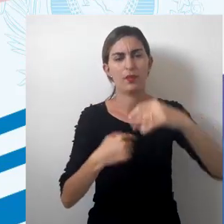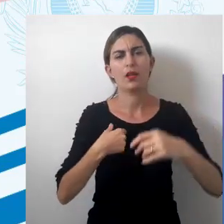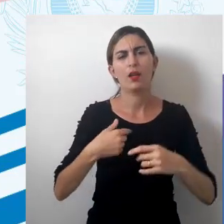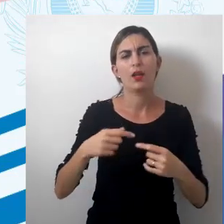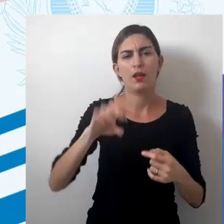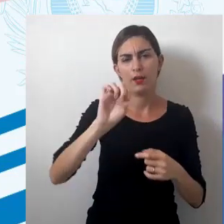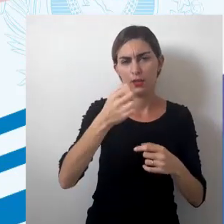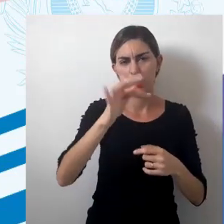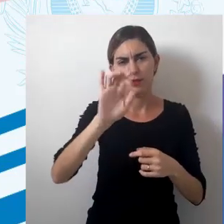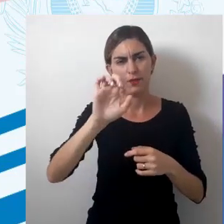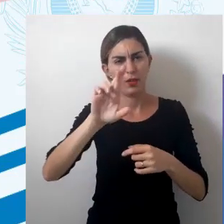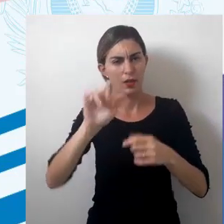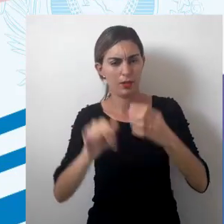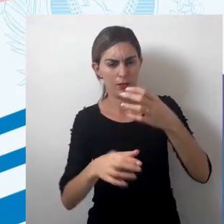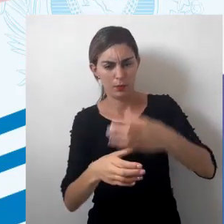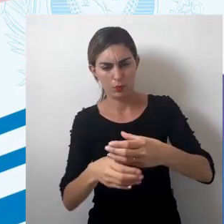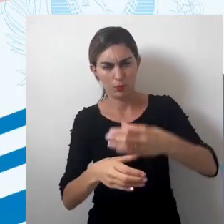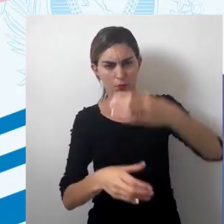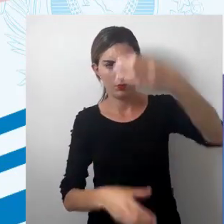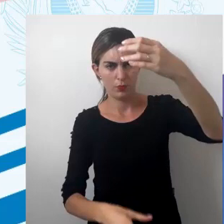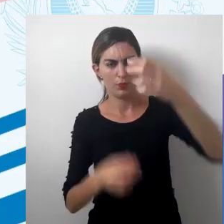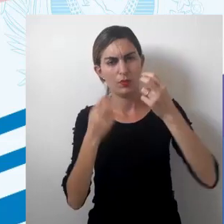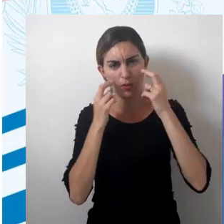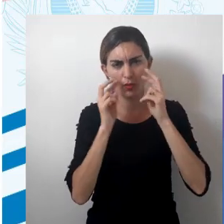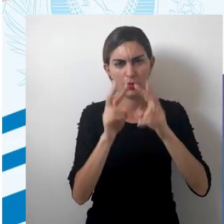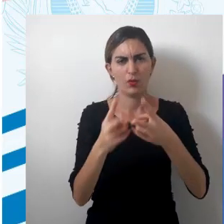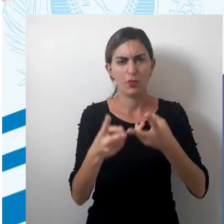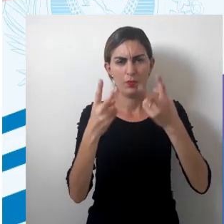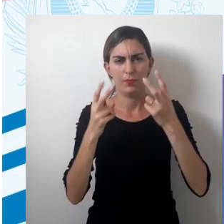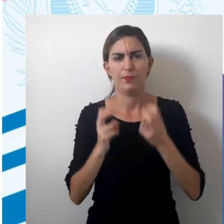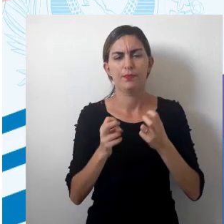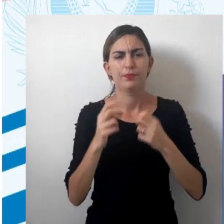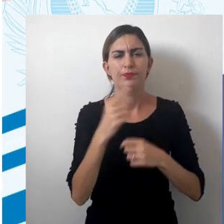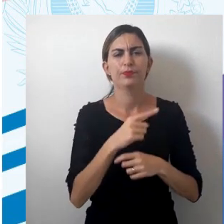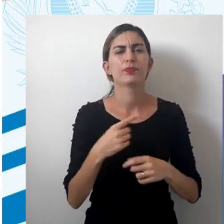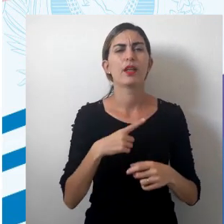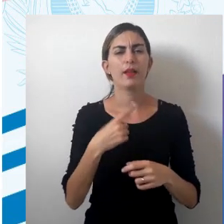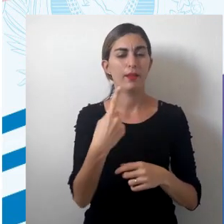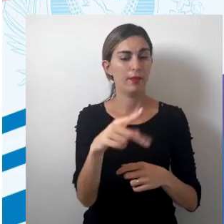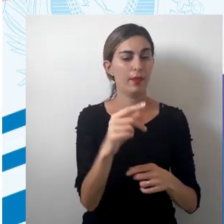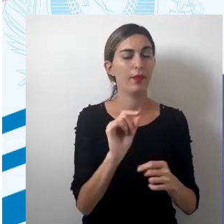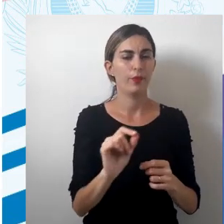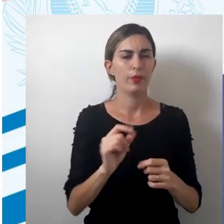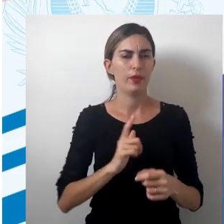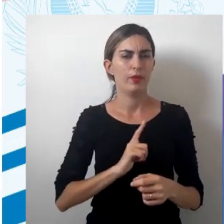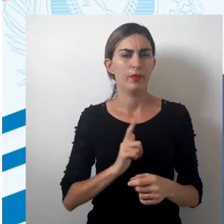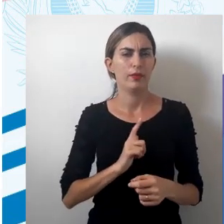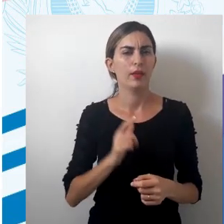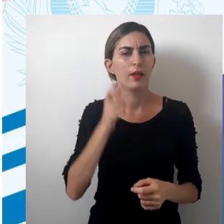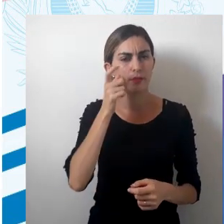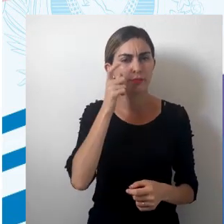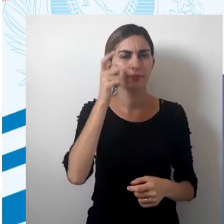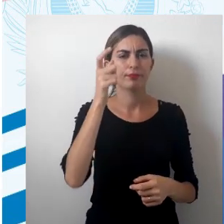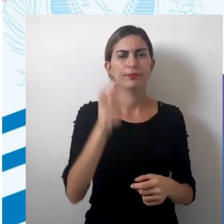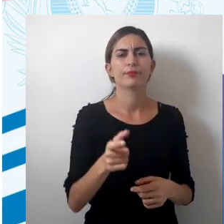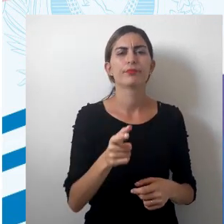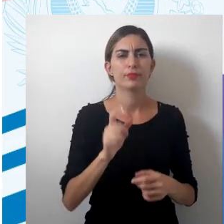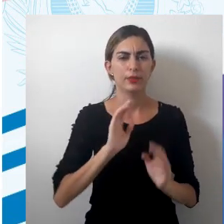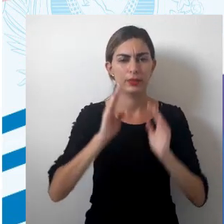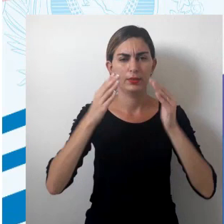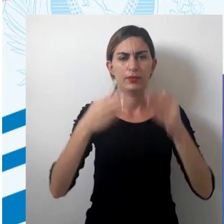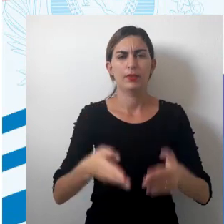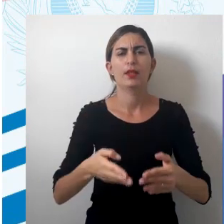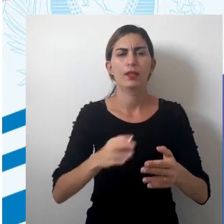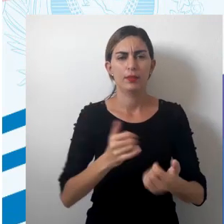relação à esfera, não é? Então, a gente pode observar que na projeção azimutal, ela tem uma intencionalidade